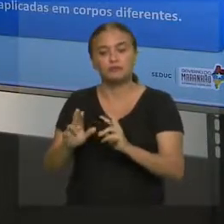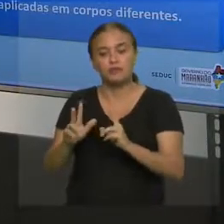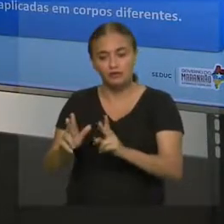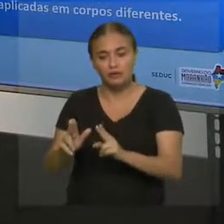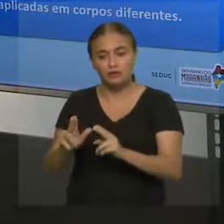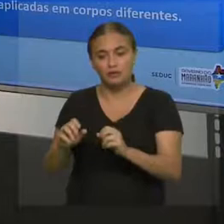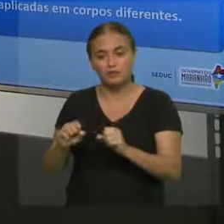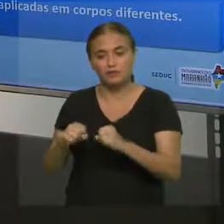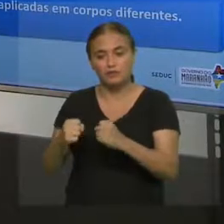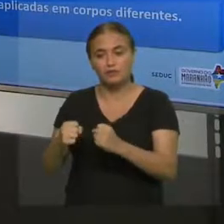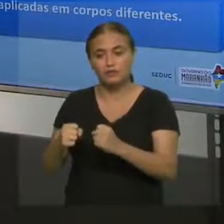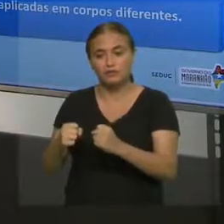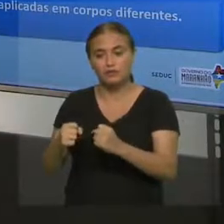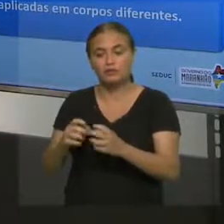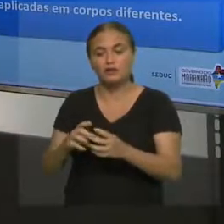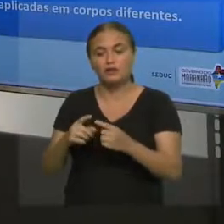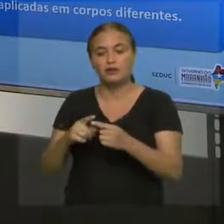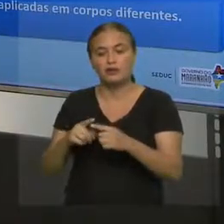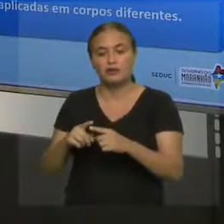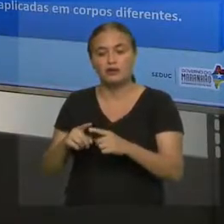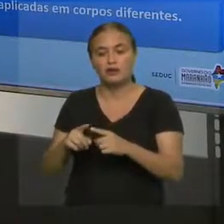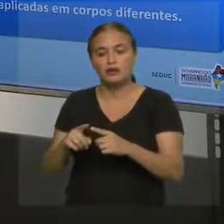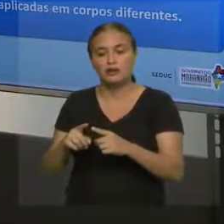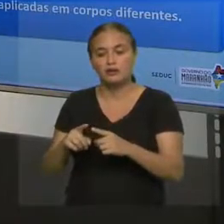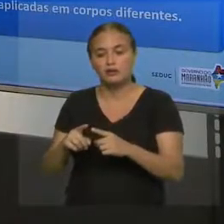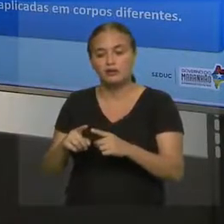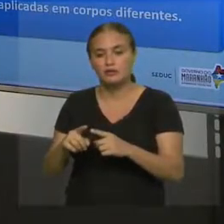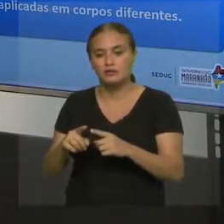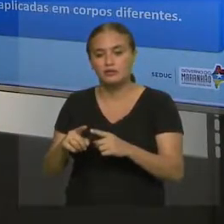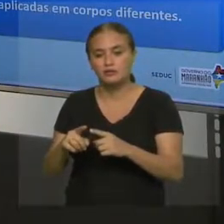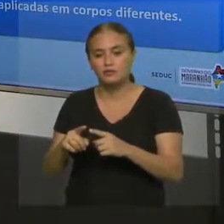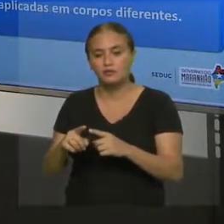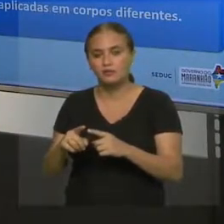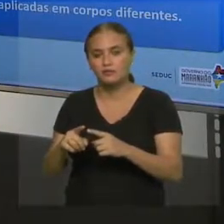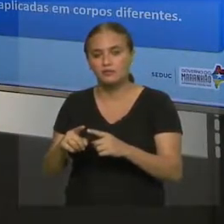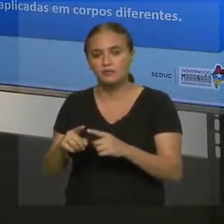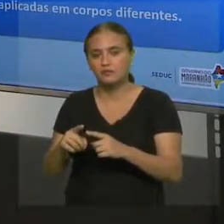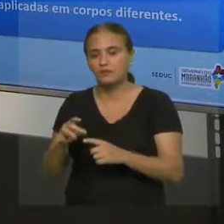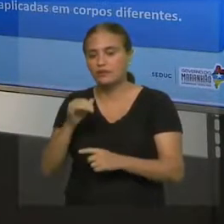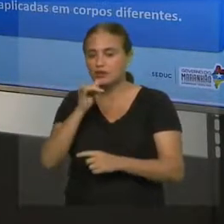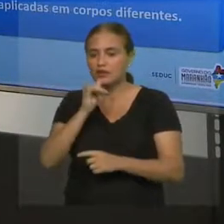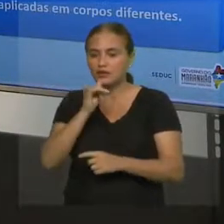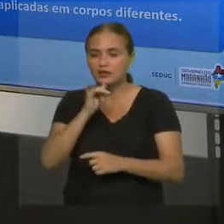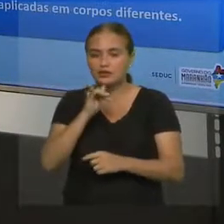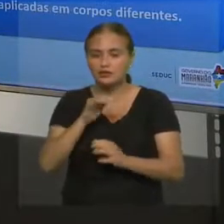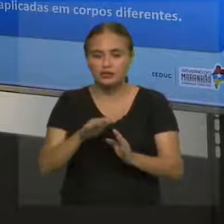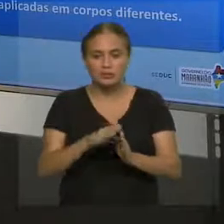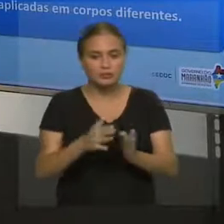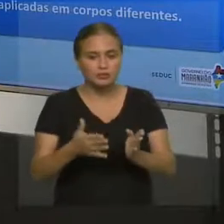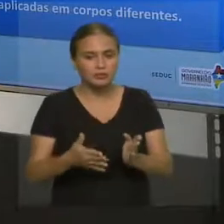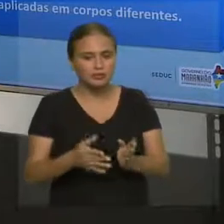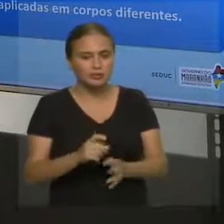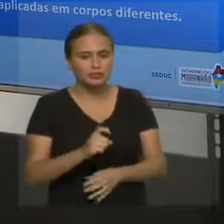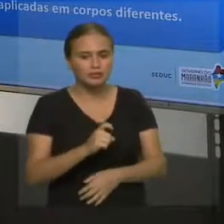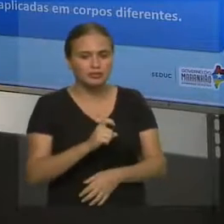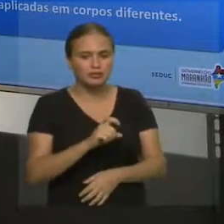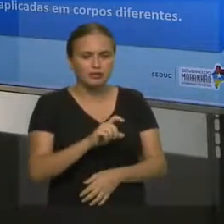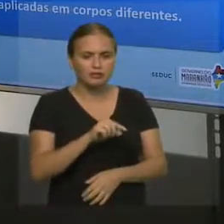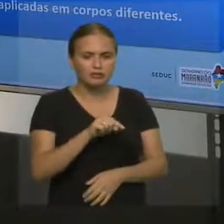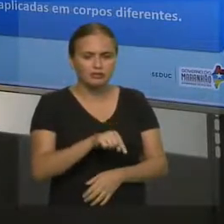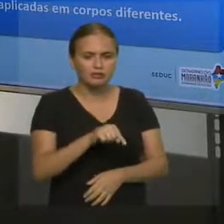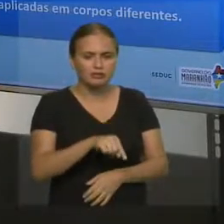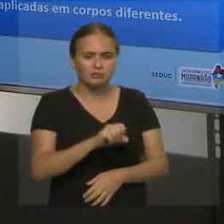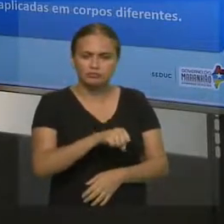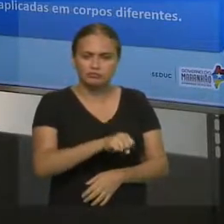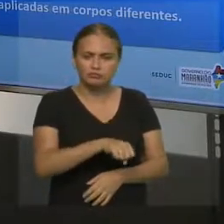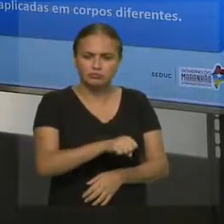igual. Porém, aqui não é assim. Aqui é, se eu bato aqui na mesa, em um objeto, eu tenho a força no objeto,